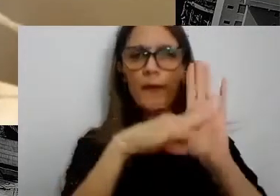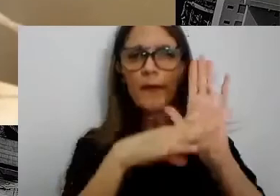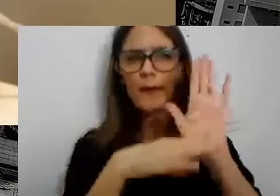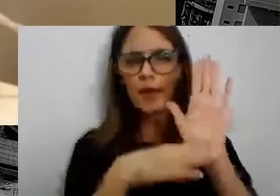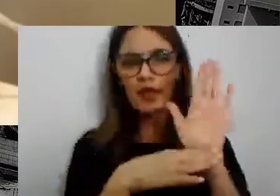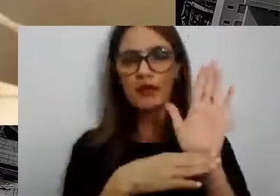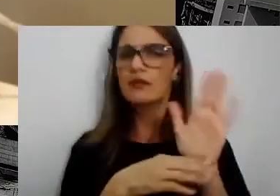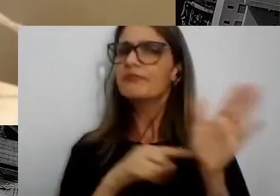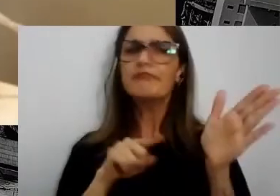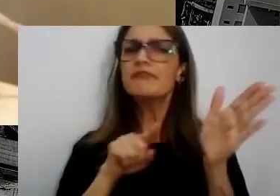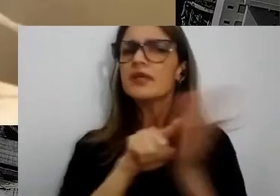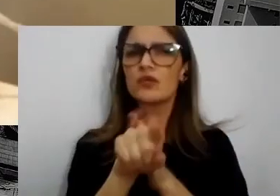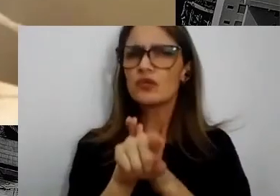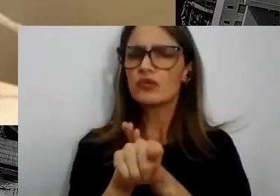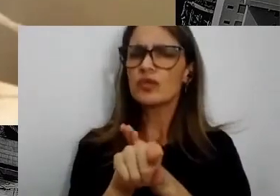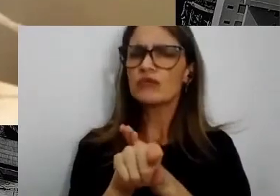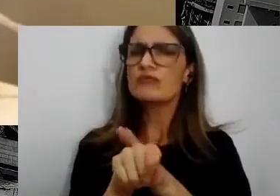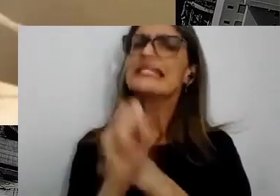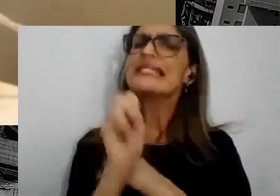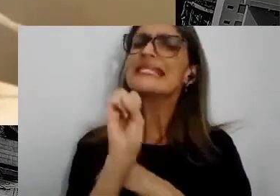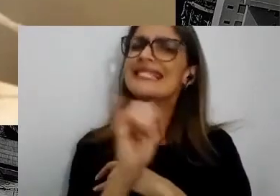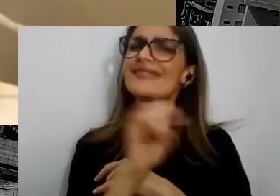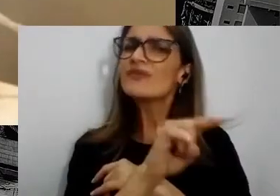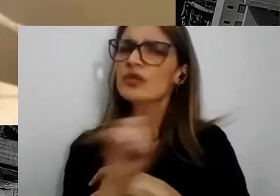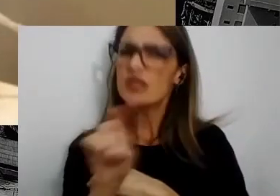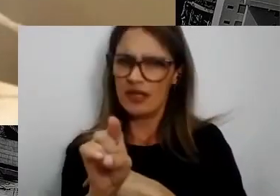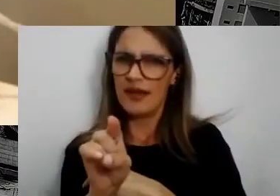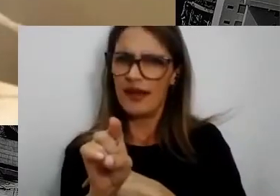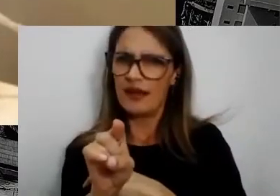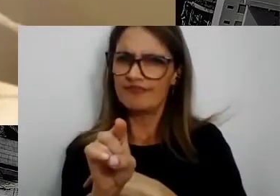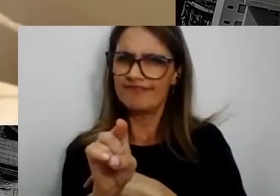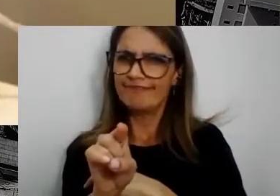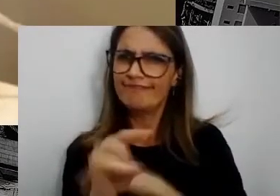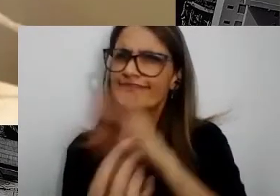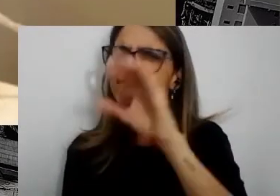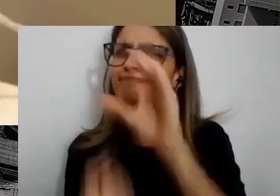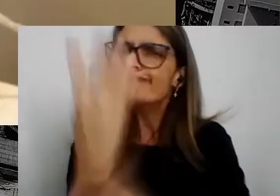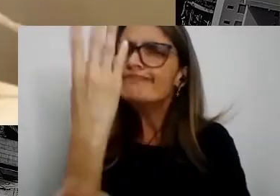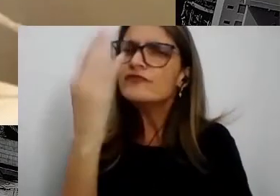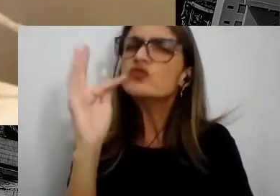pergunta, se você pudesse recriar o futuro, como ele seria?